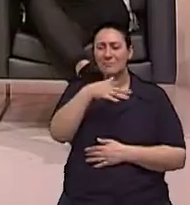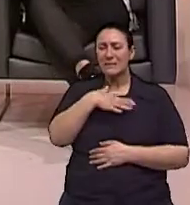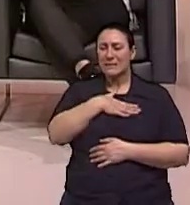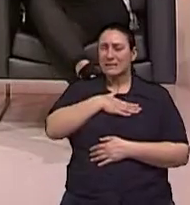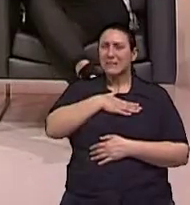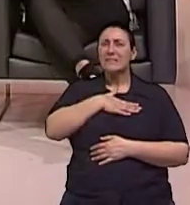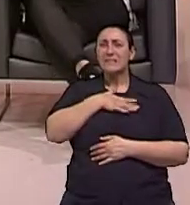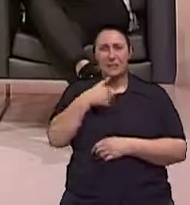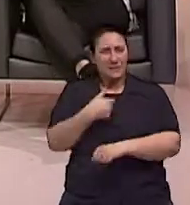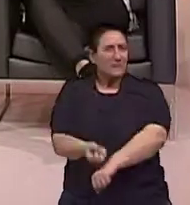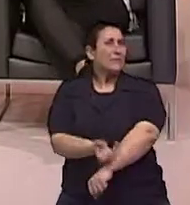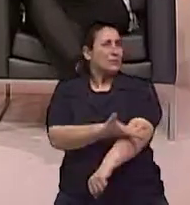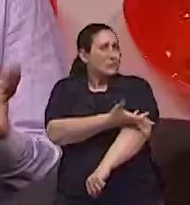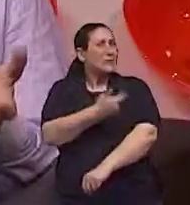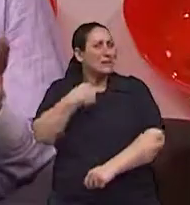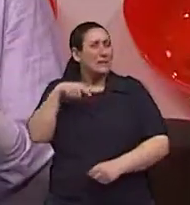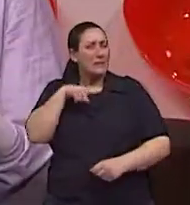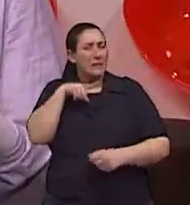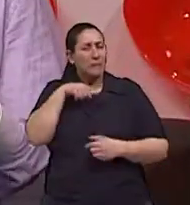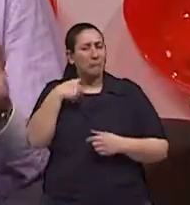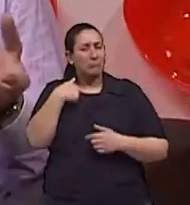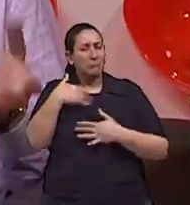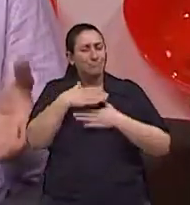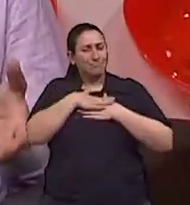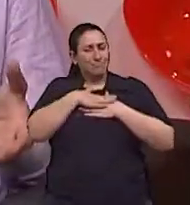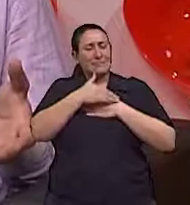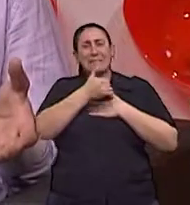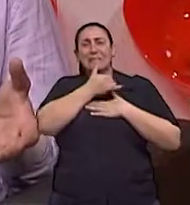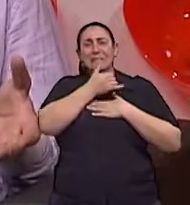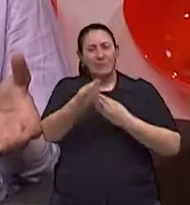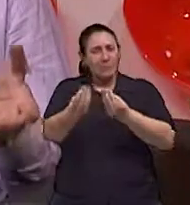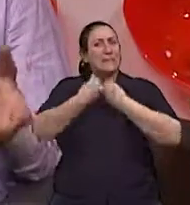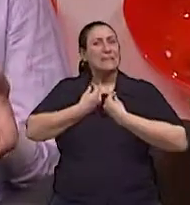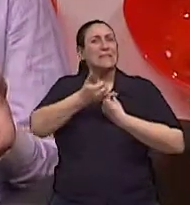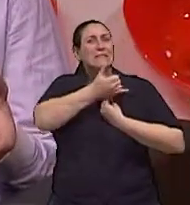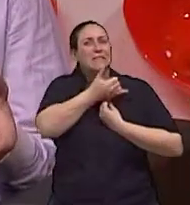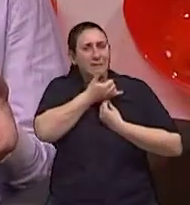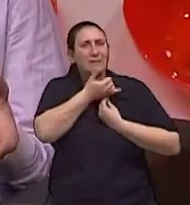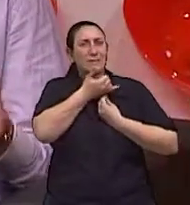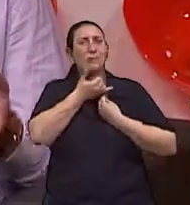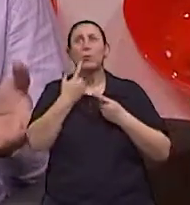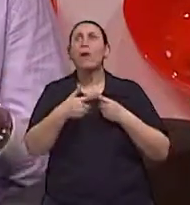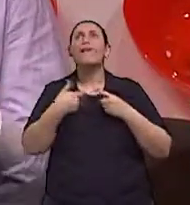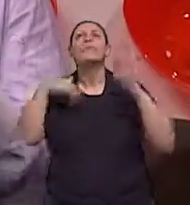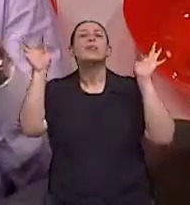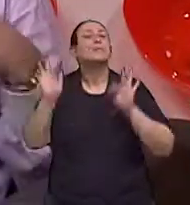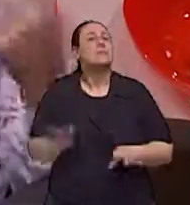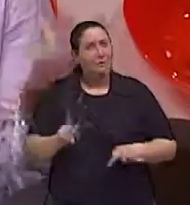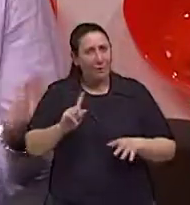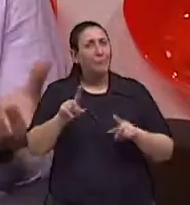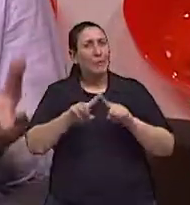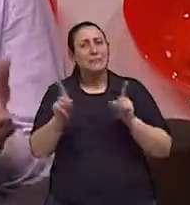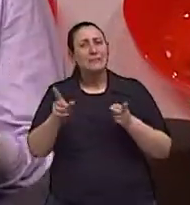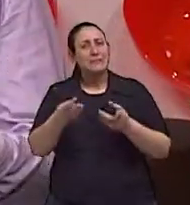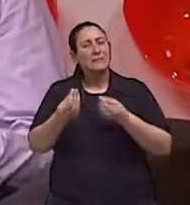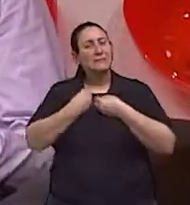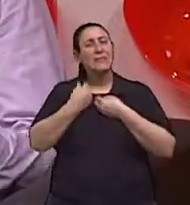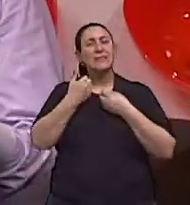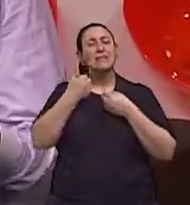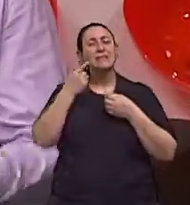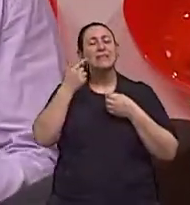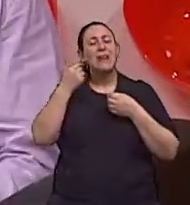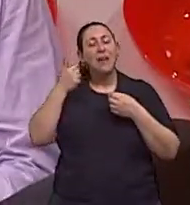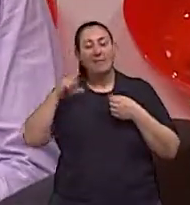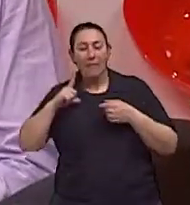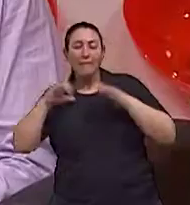isso Se eu não me sensibilizasse com as coisas tristes eu não seria feliz também Porque a sensibilidade ela tanto me deixa feliz